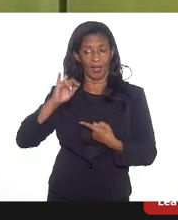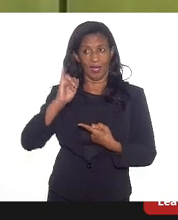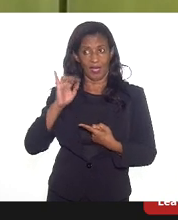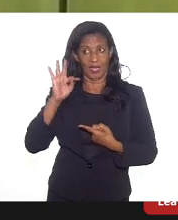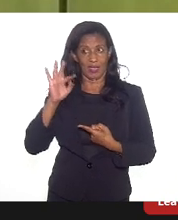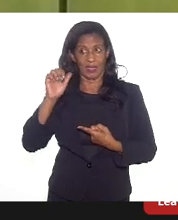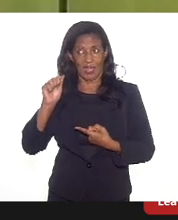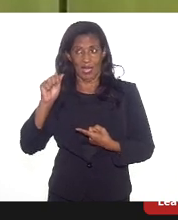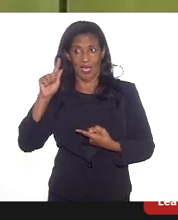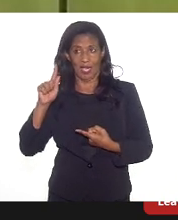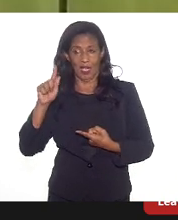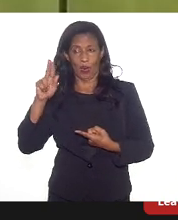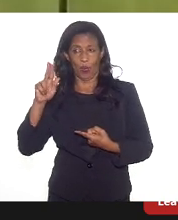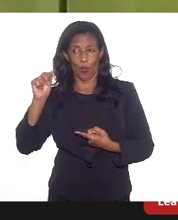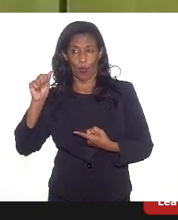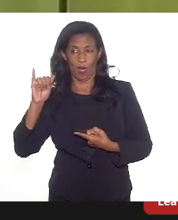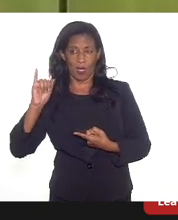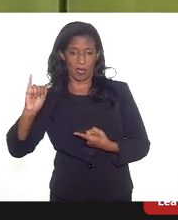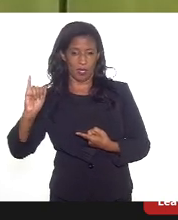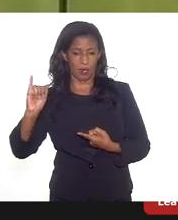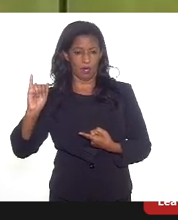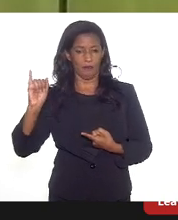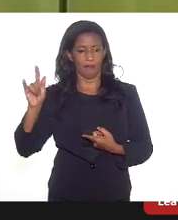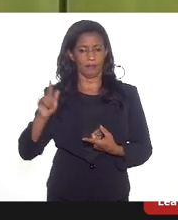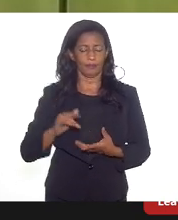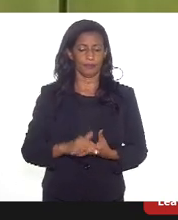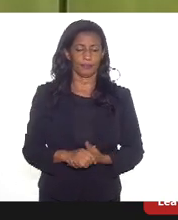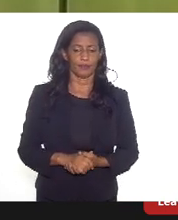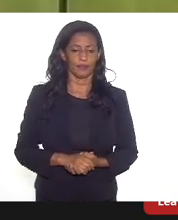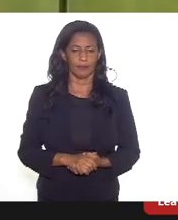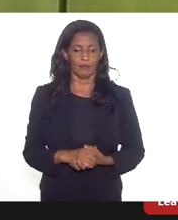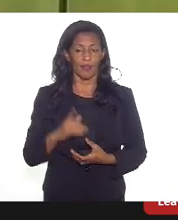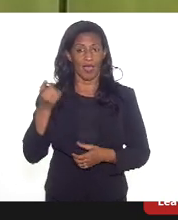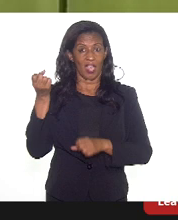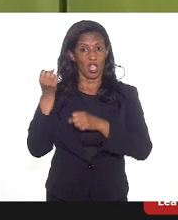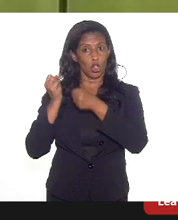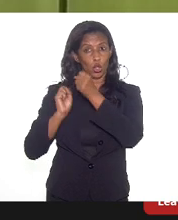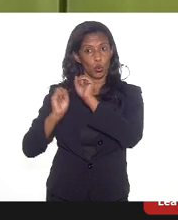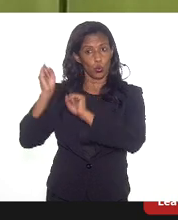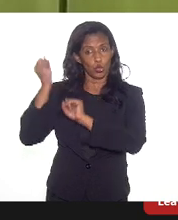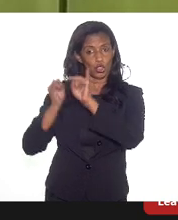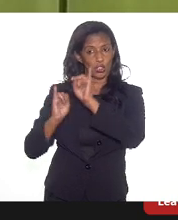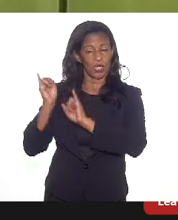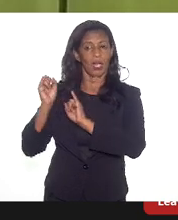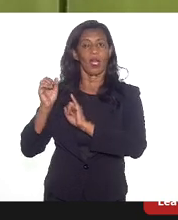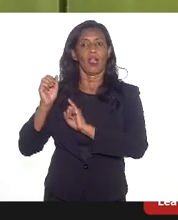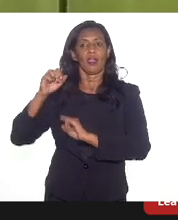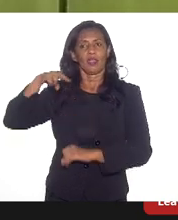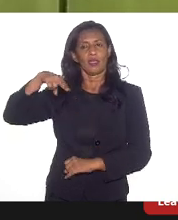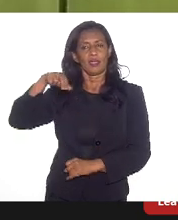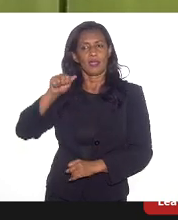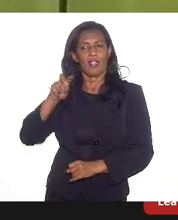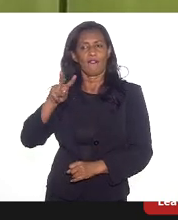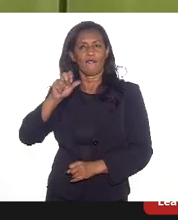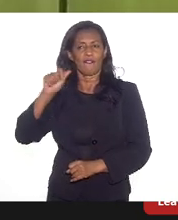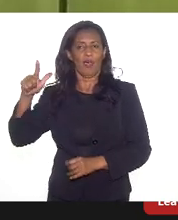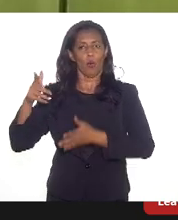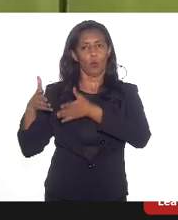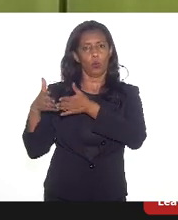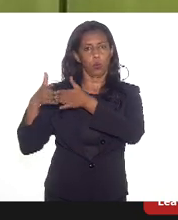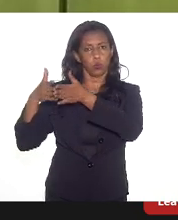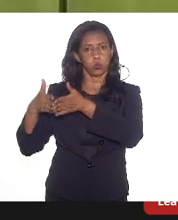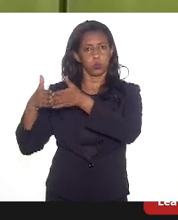toco num ponto que o Indalécio tocou, que é a indústria naval. Ele acha que... Hoje,